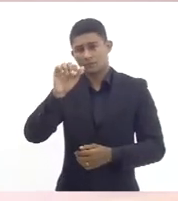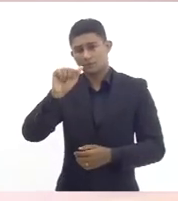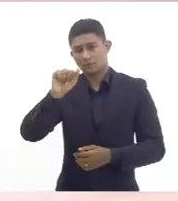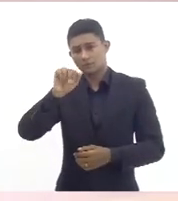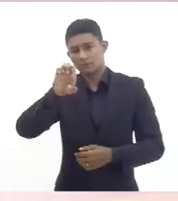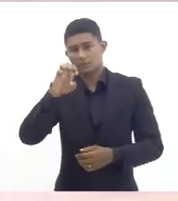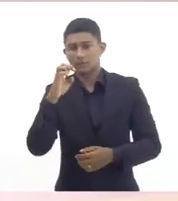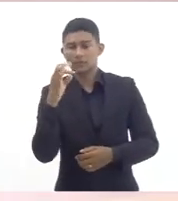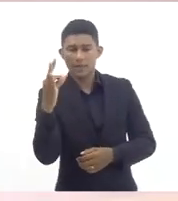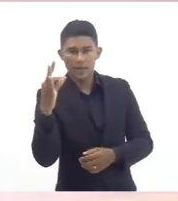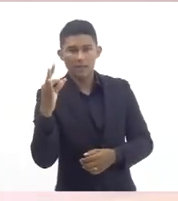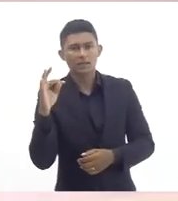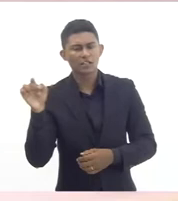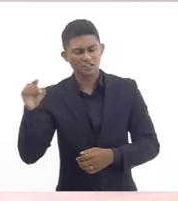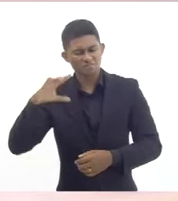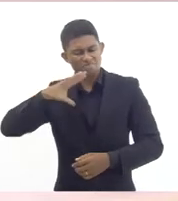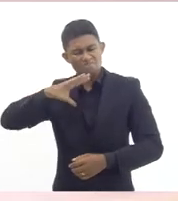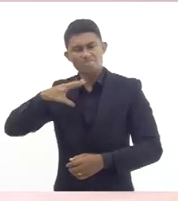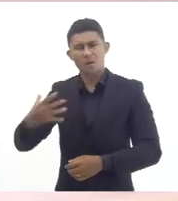colocar um ensino de